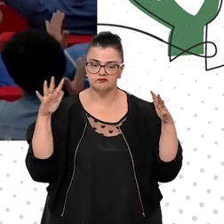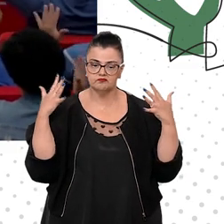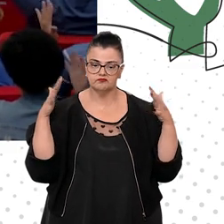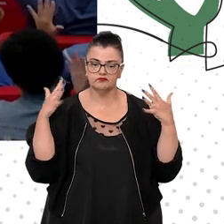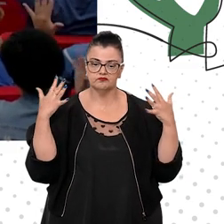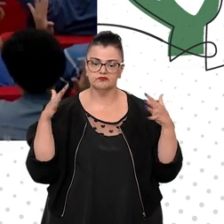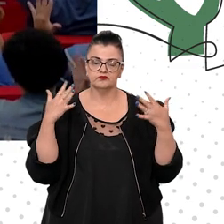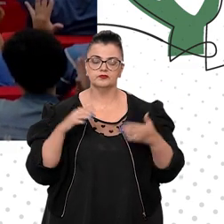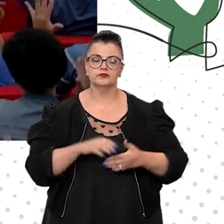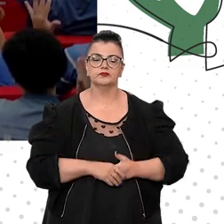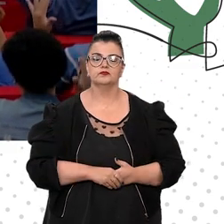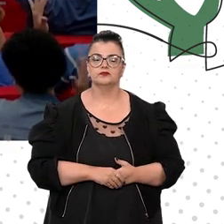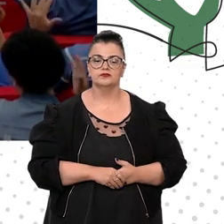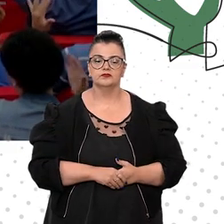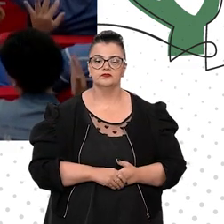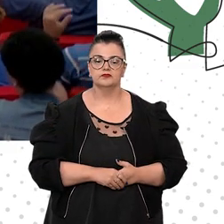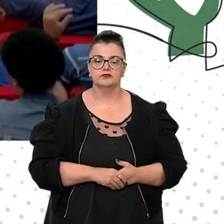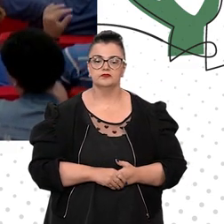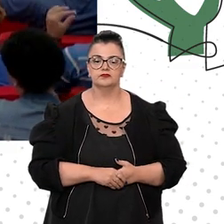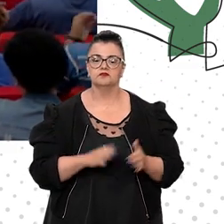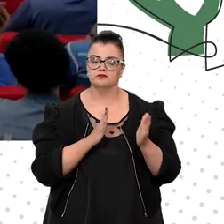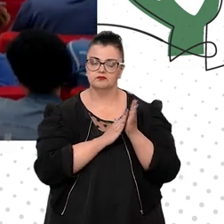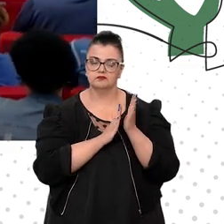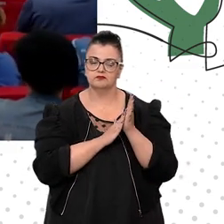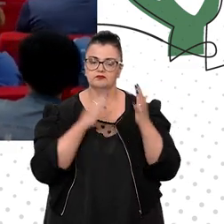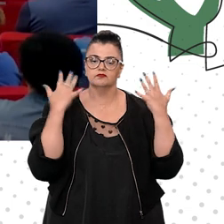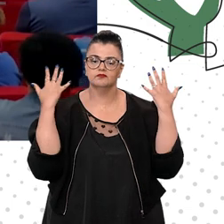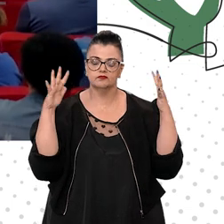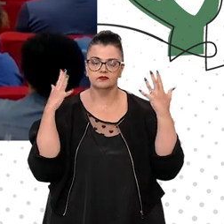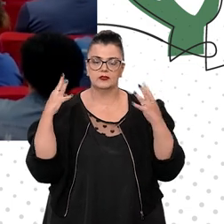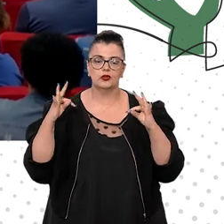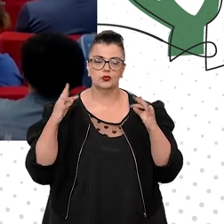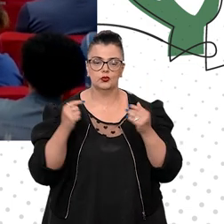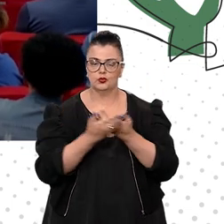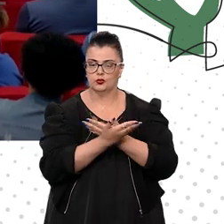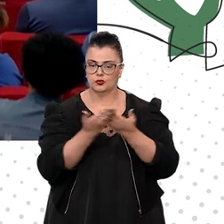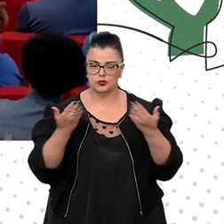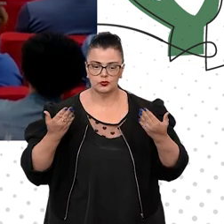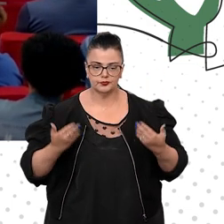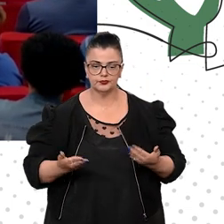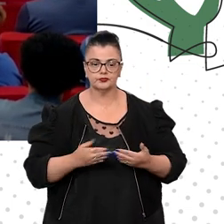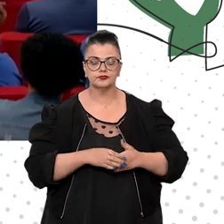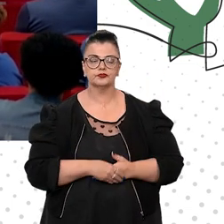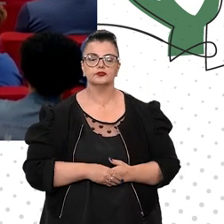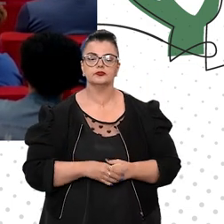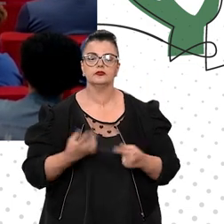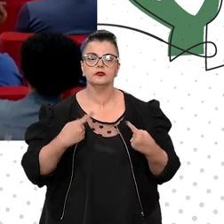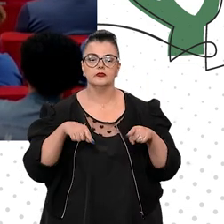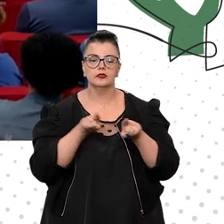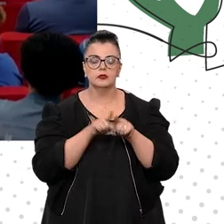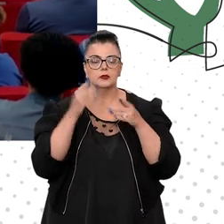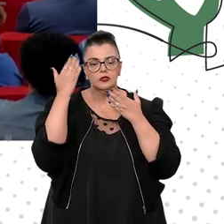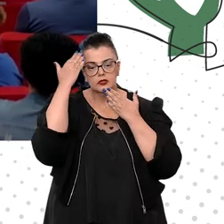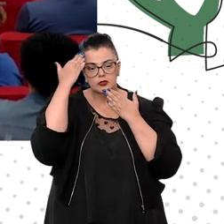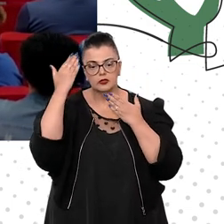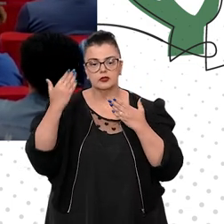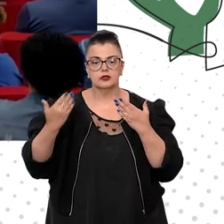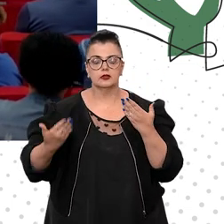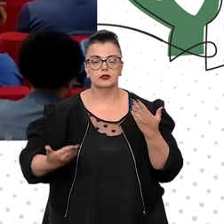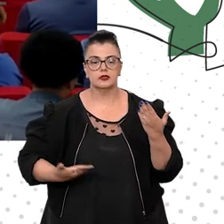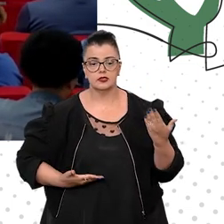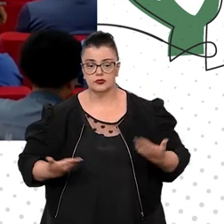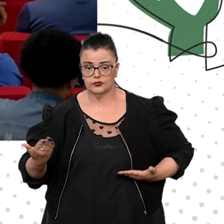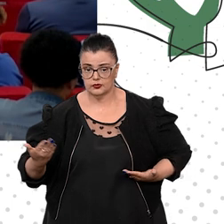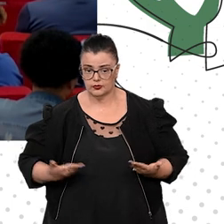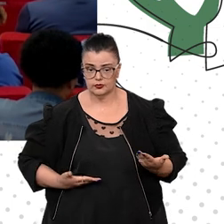Uma salva de palmas para todas e para todos. Agradecer aos servidores do nosso